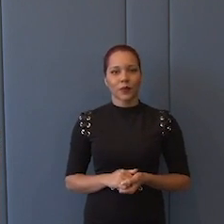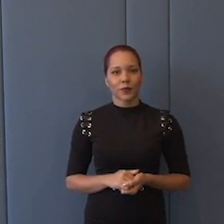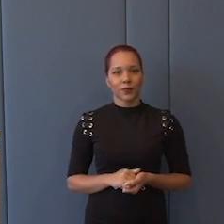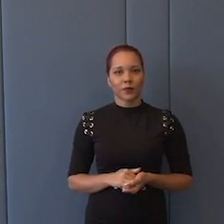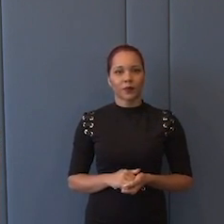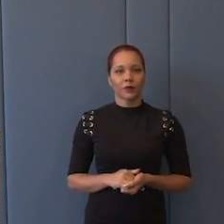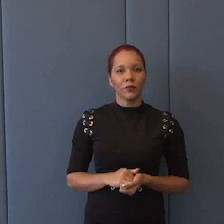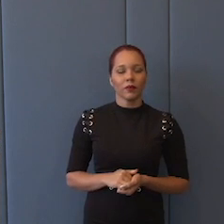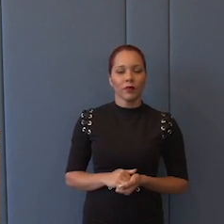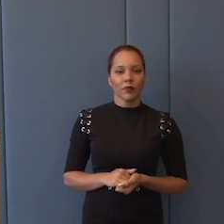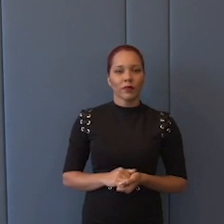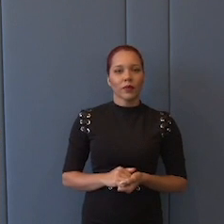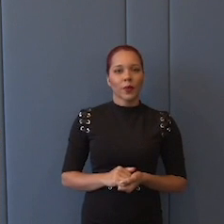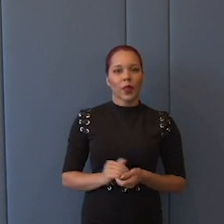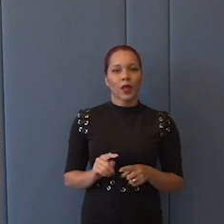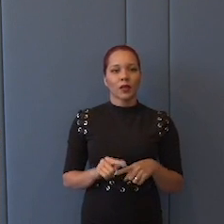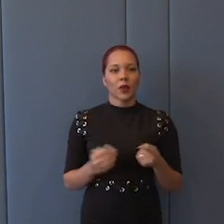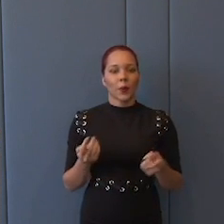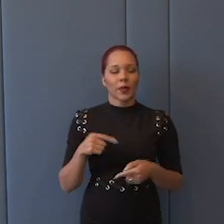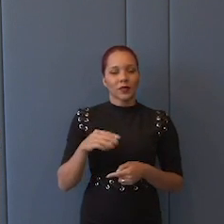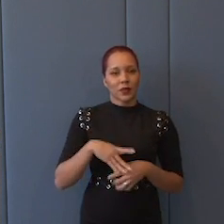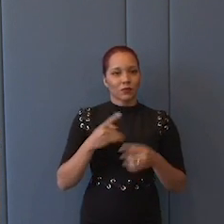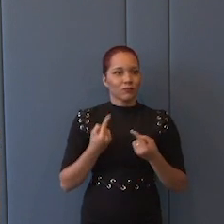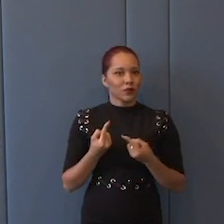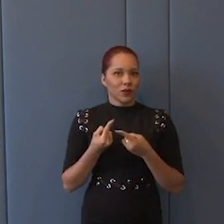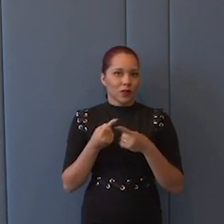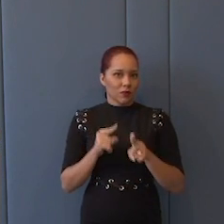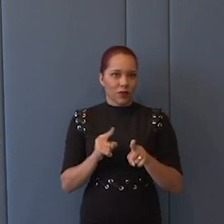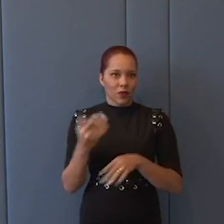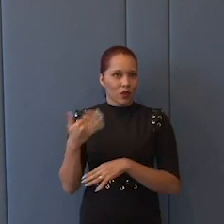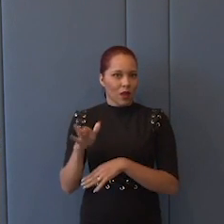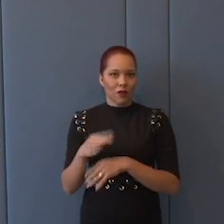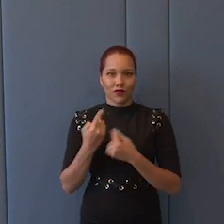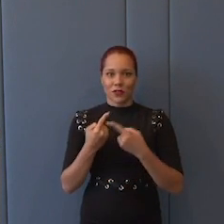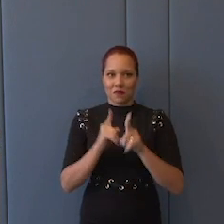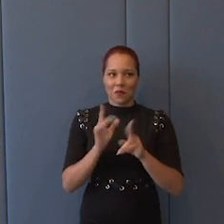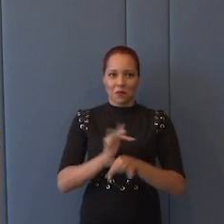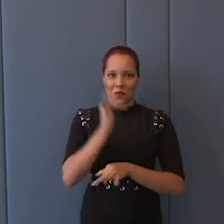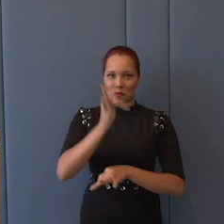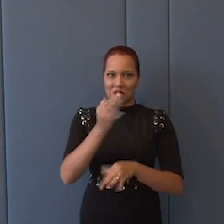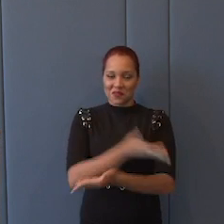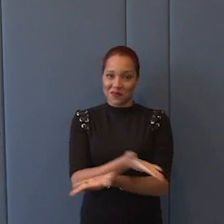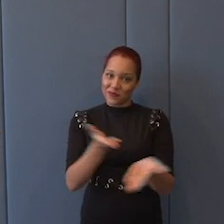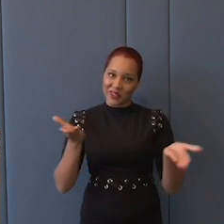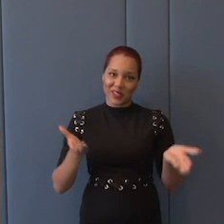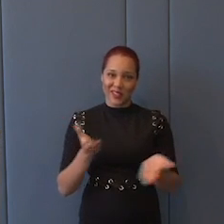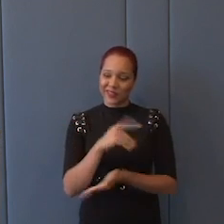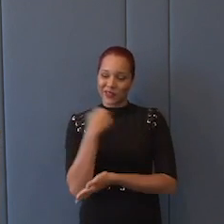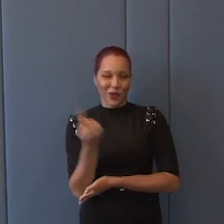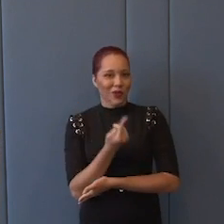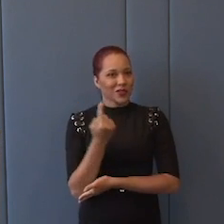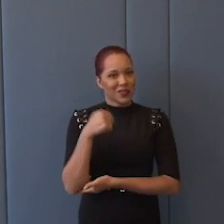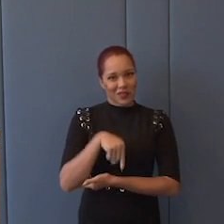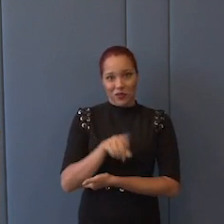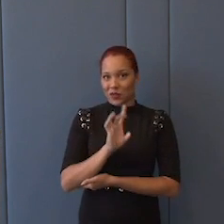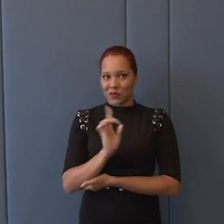Então, mas isso é um desafio enorme, um desafio que vai ser de vocês, de todos nós, não é só o nosso, aqui, digamos,